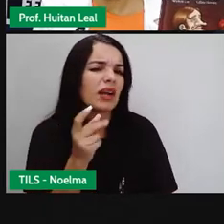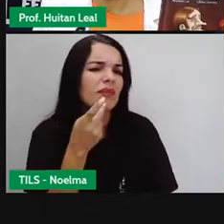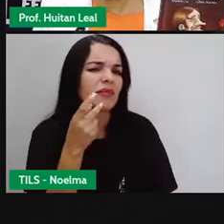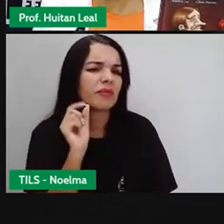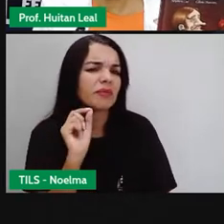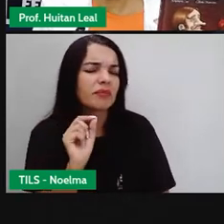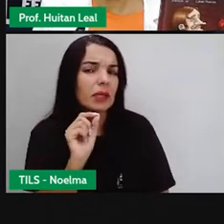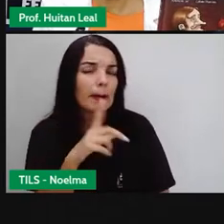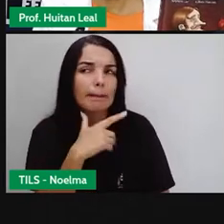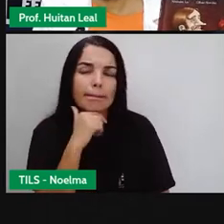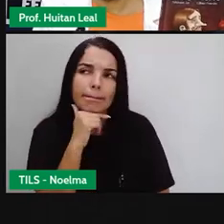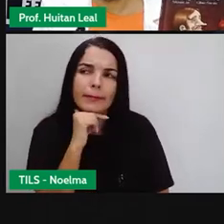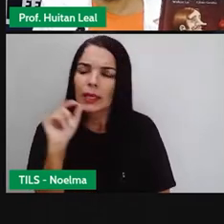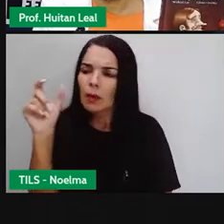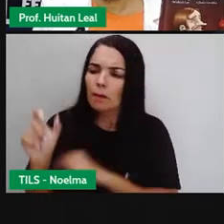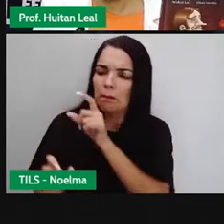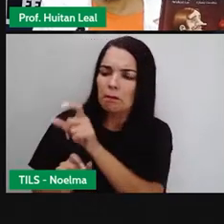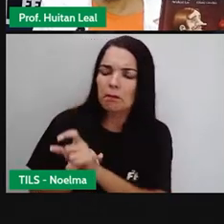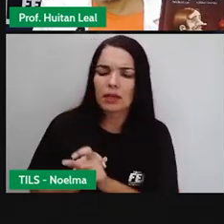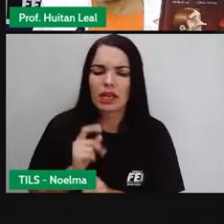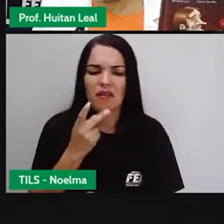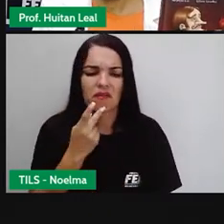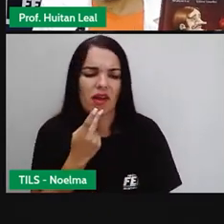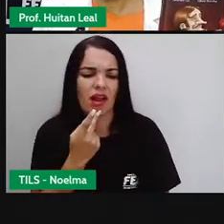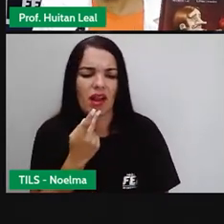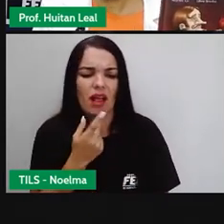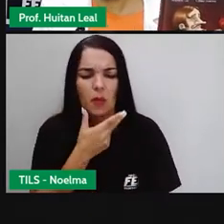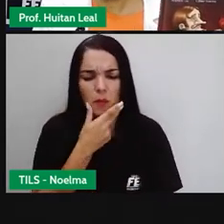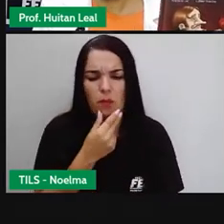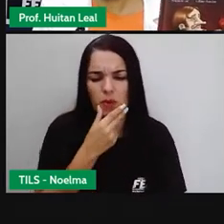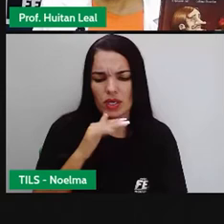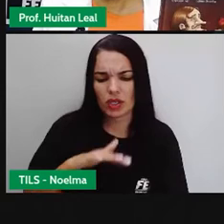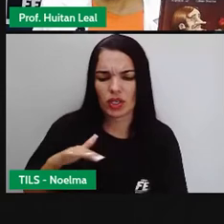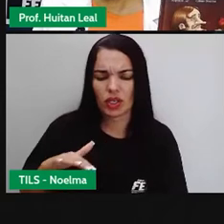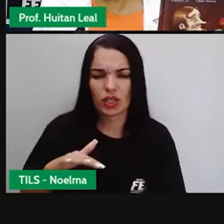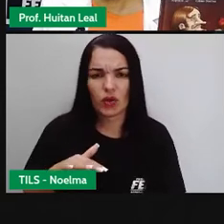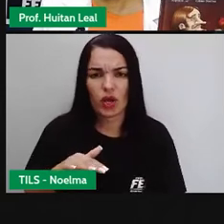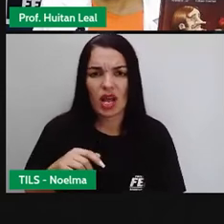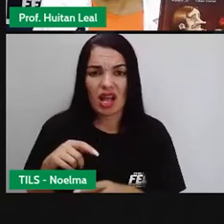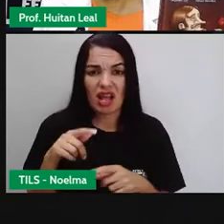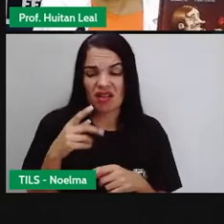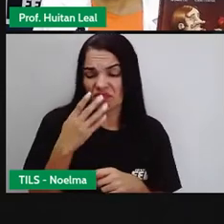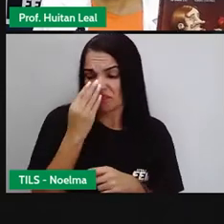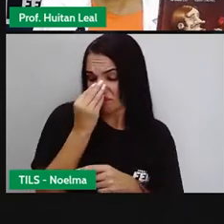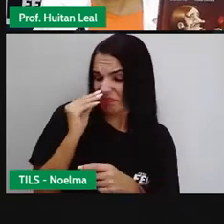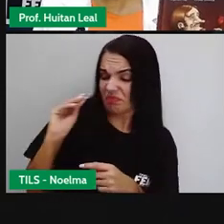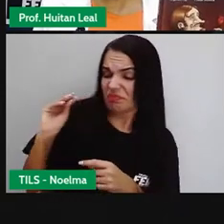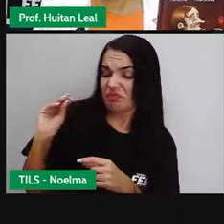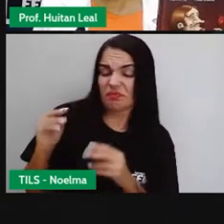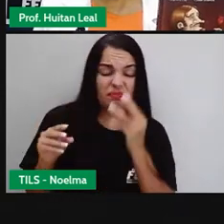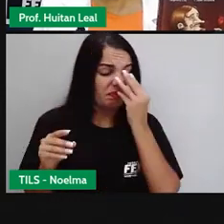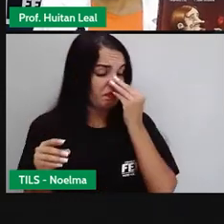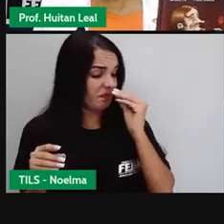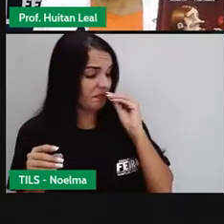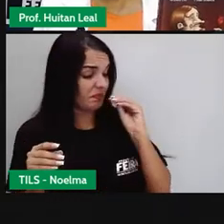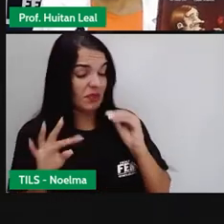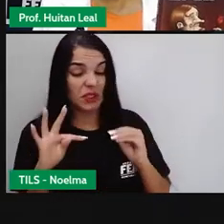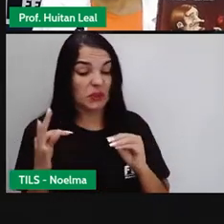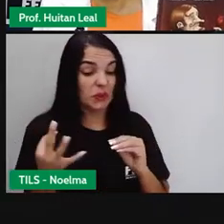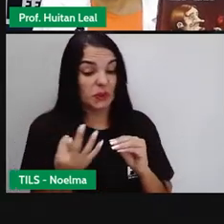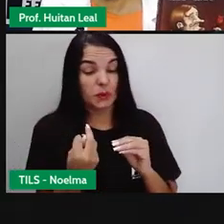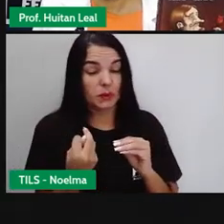chegam um momento que ele diz que para conviver com ele só seria possível se fosse com uma pessoa